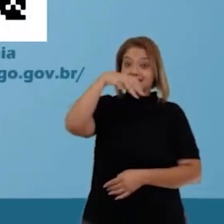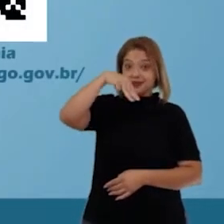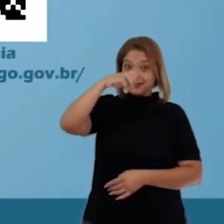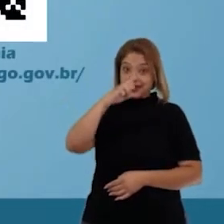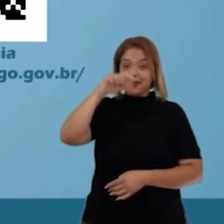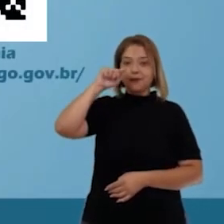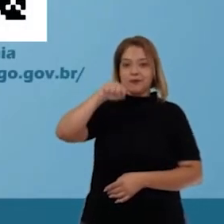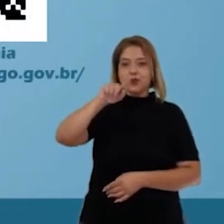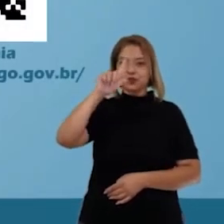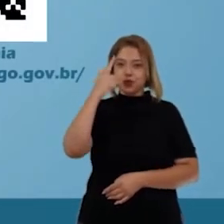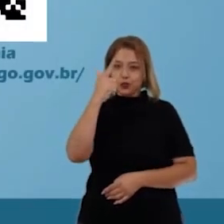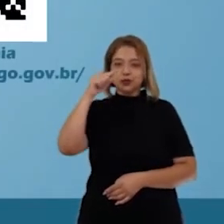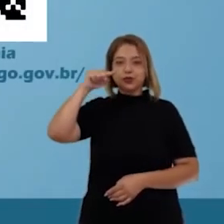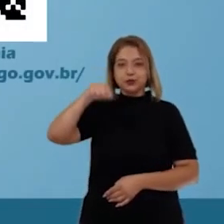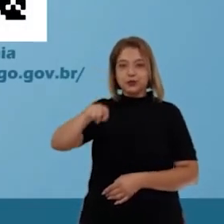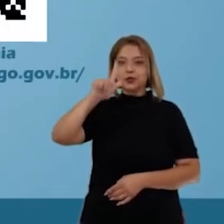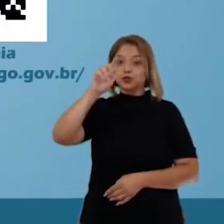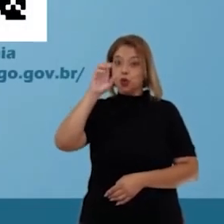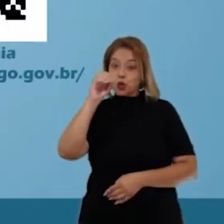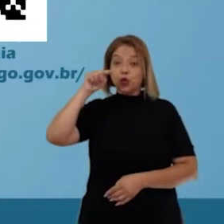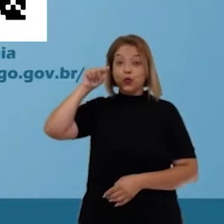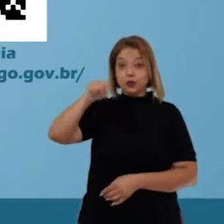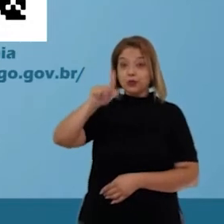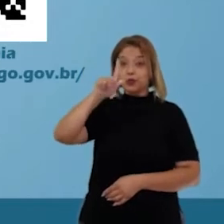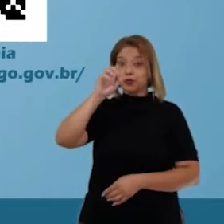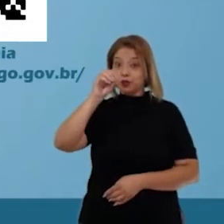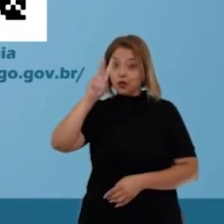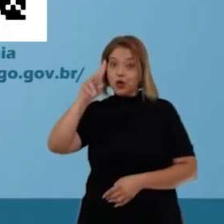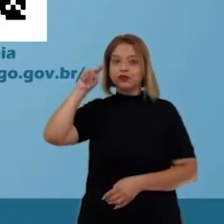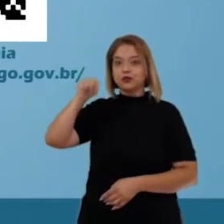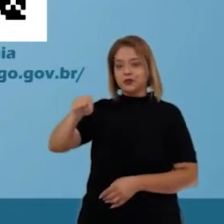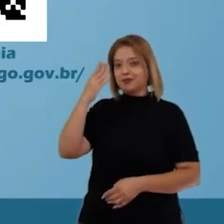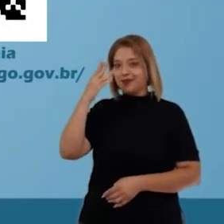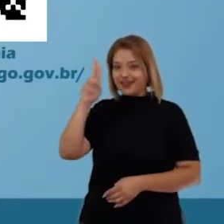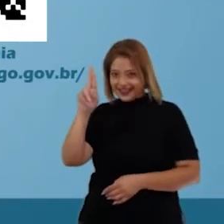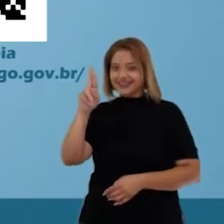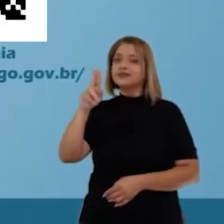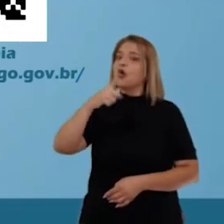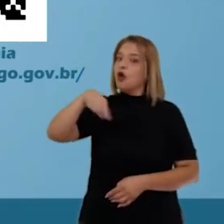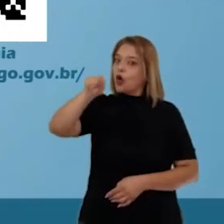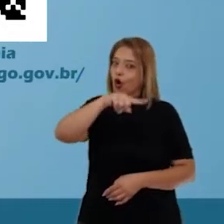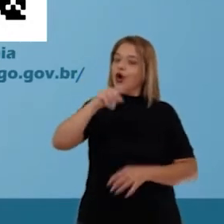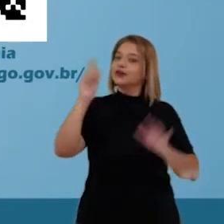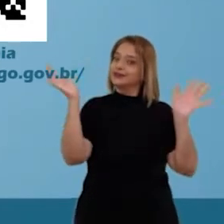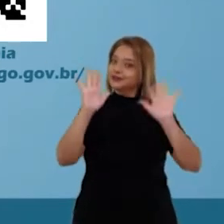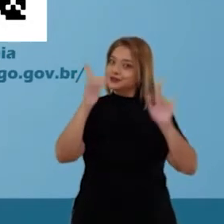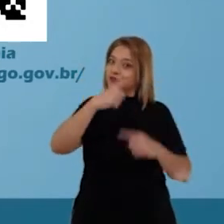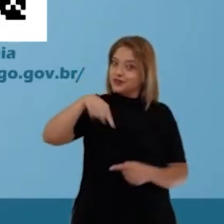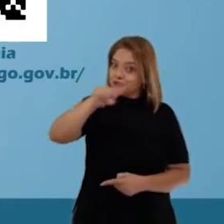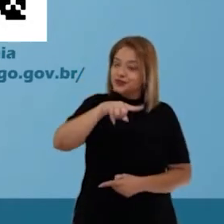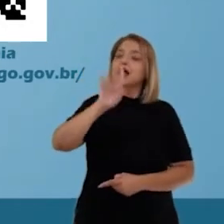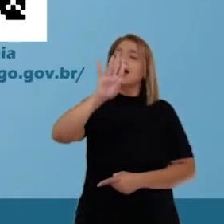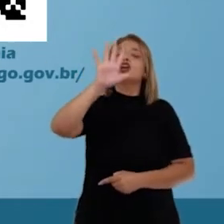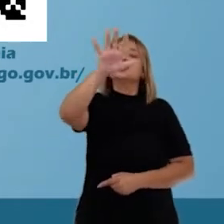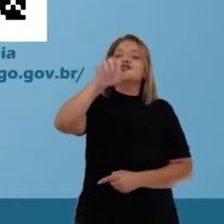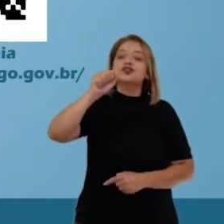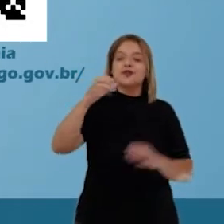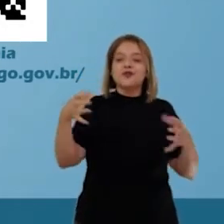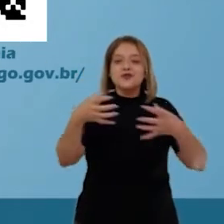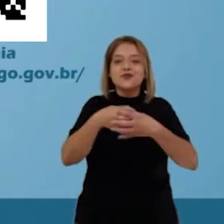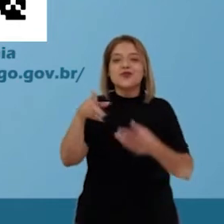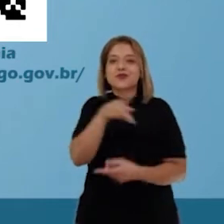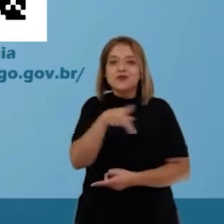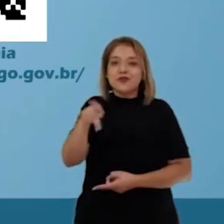.goiania.go.gov.br. Ó, nós nos despedimos de vocês, chamando a equipe de